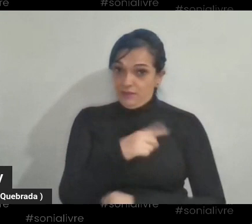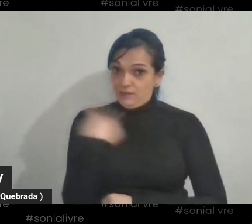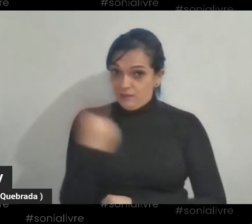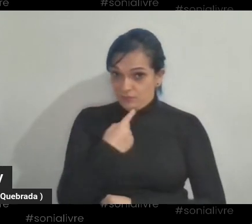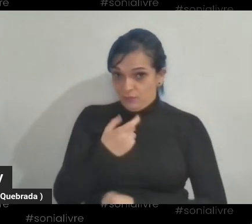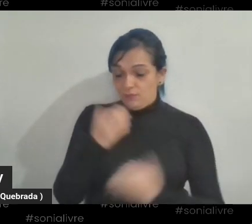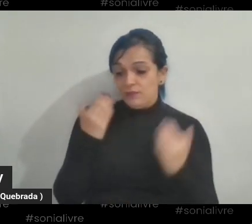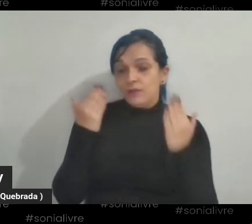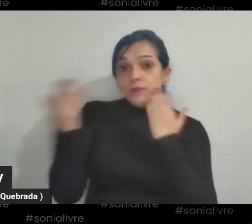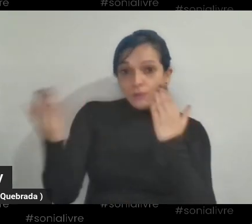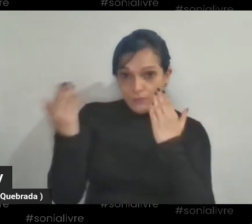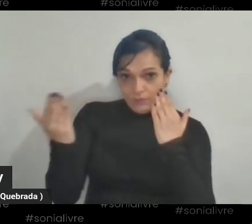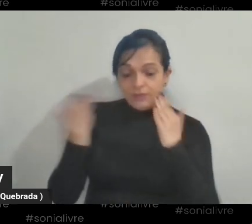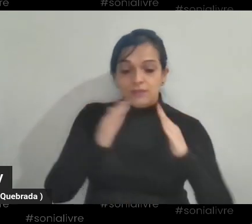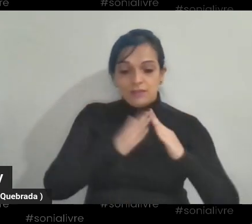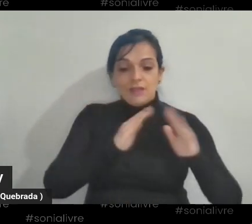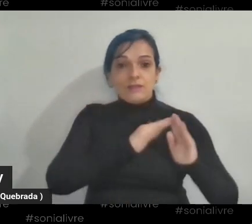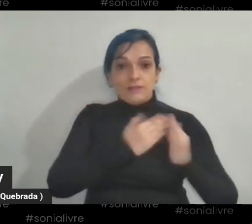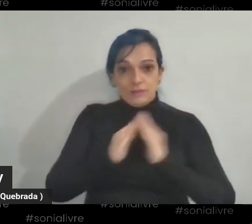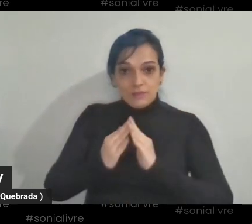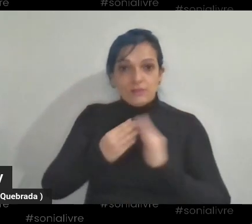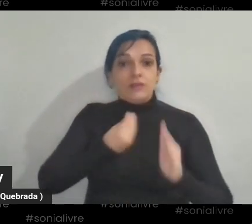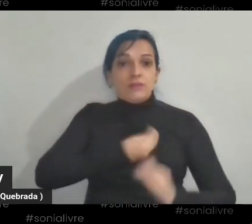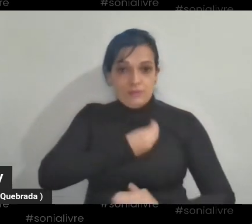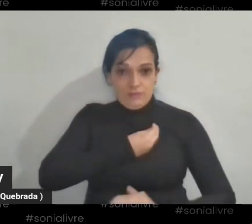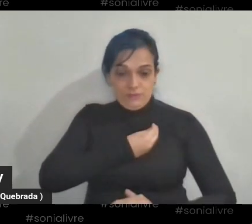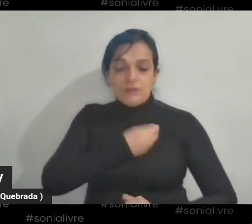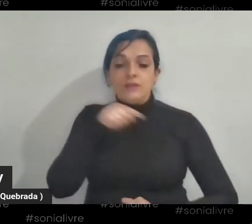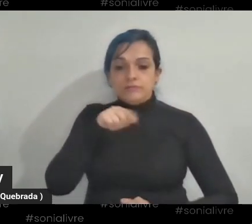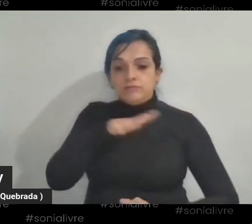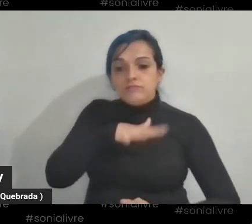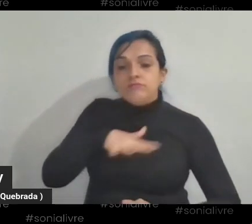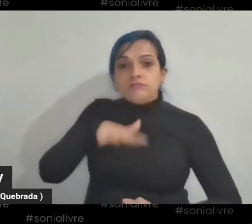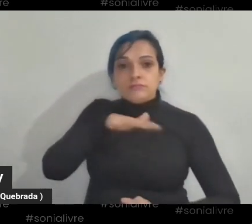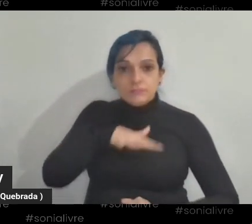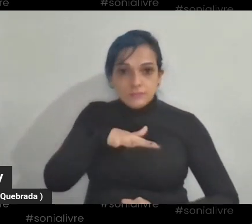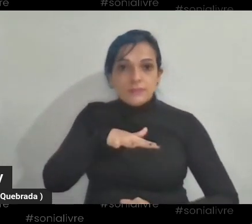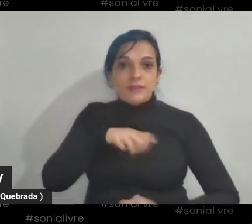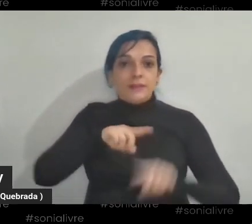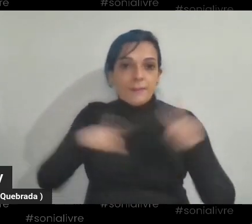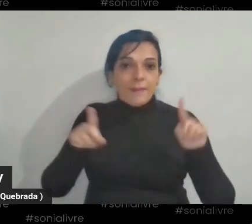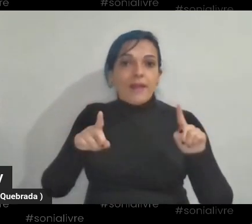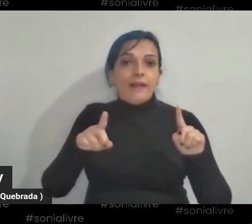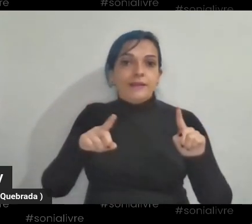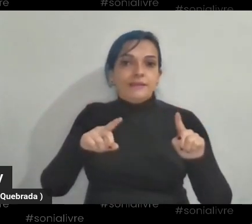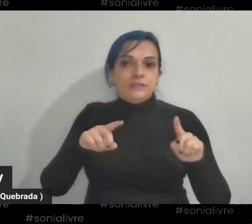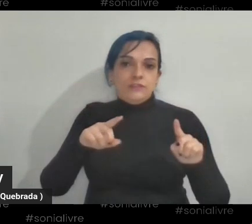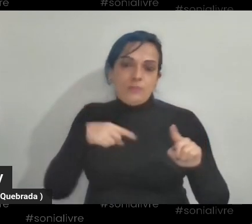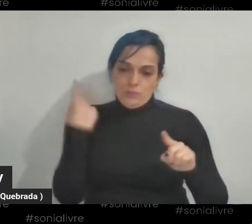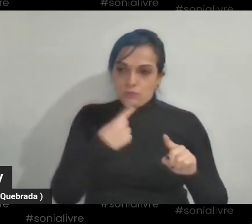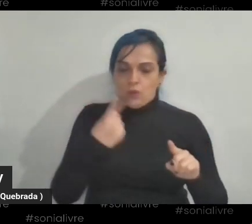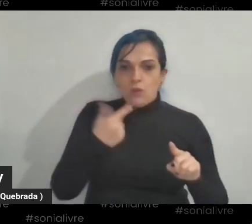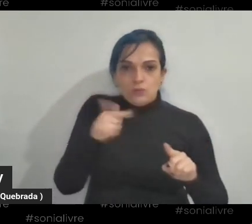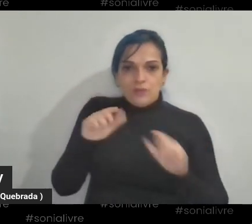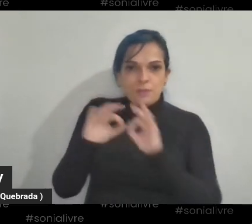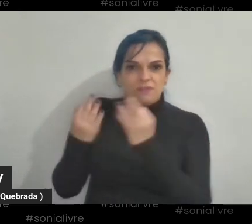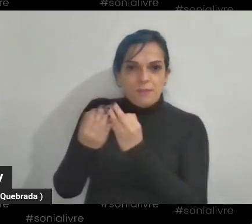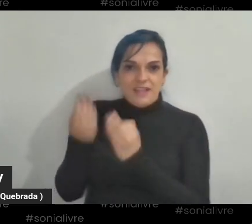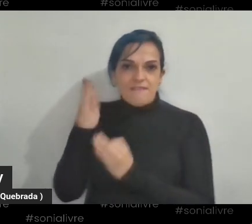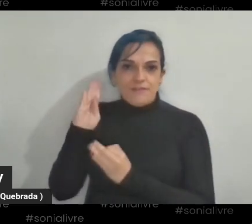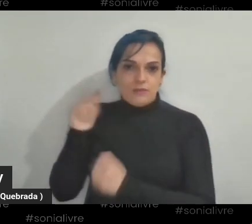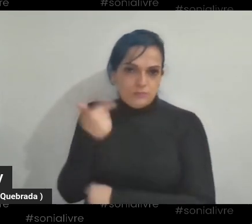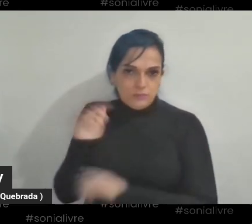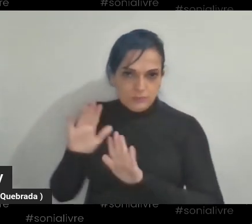que mora dentro de uma comunidade, que não tem uma família bastarda, né? Não somos, financeiramente falando,